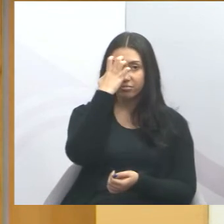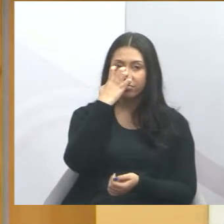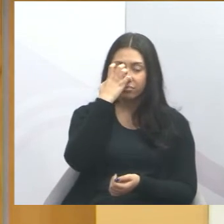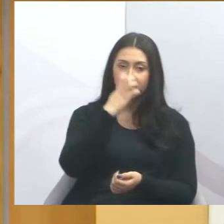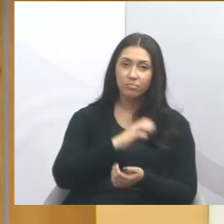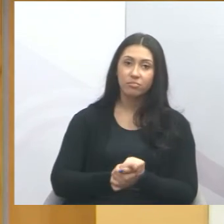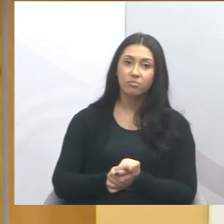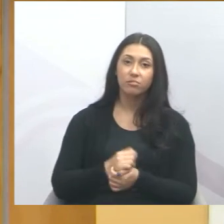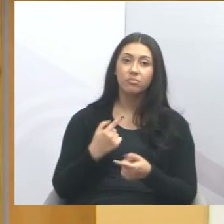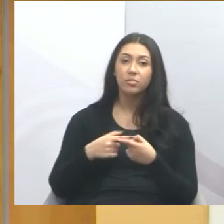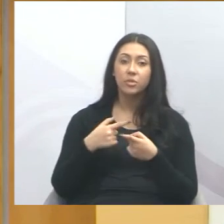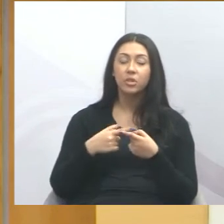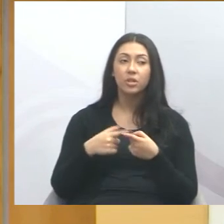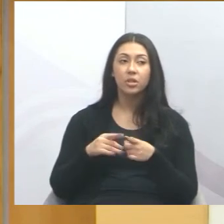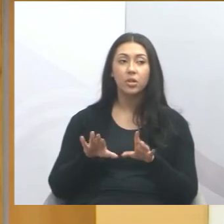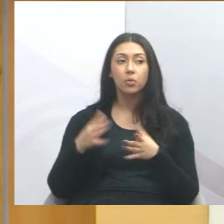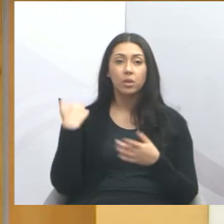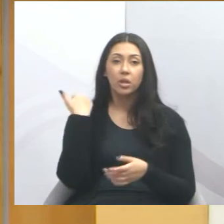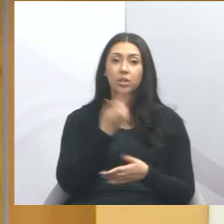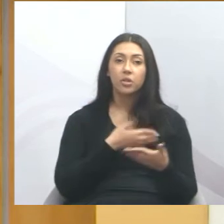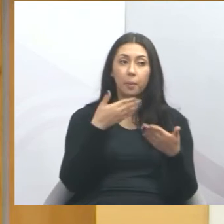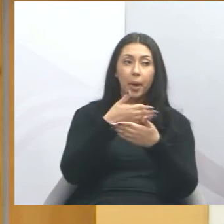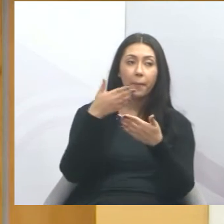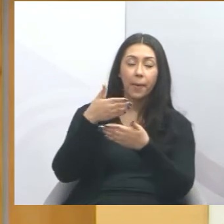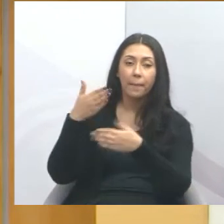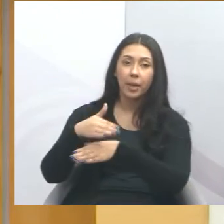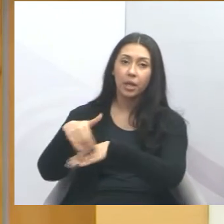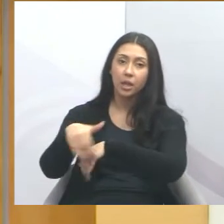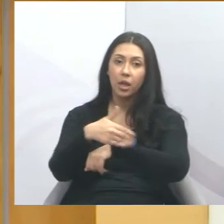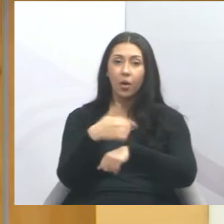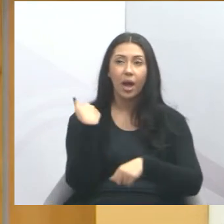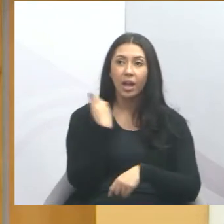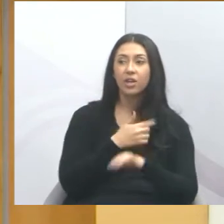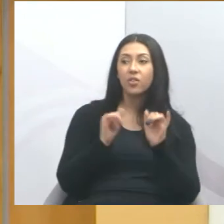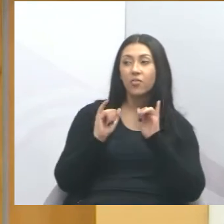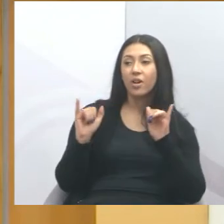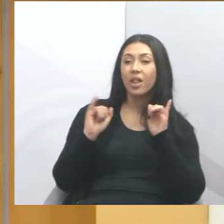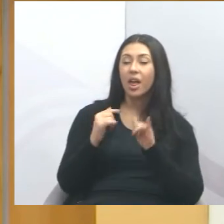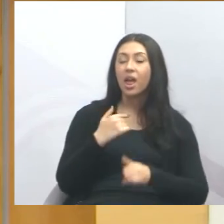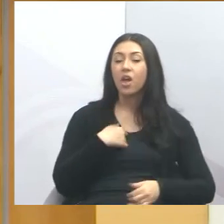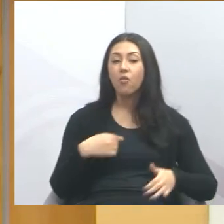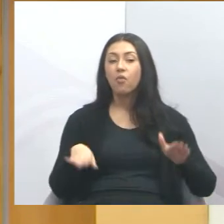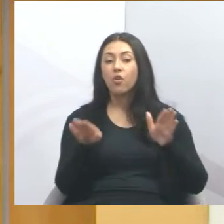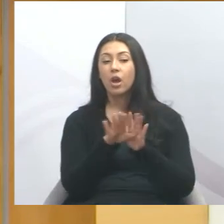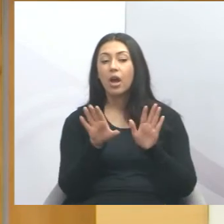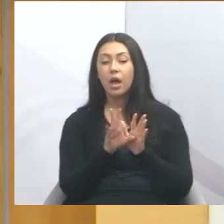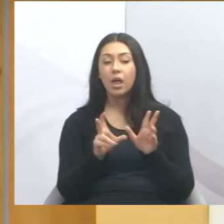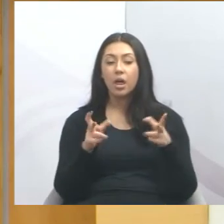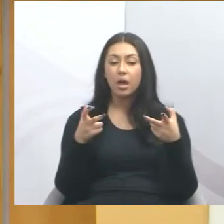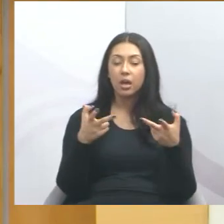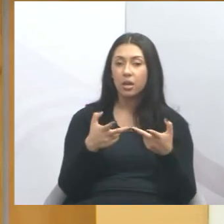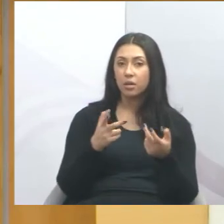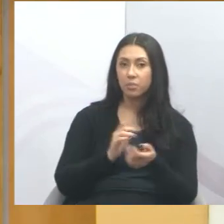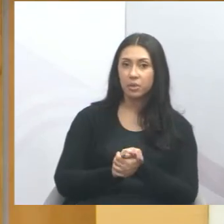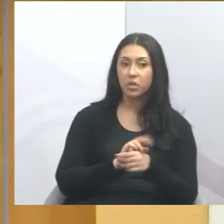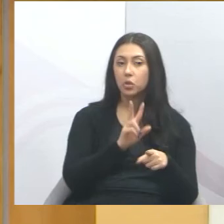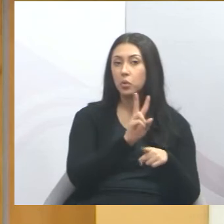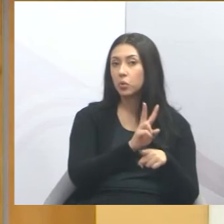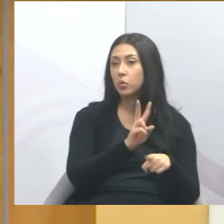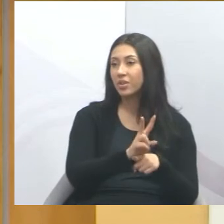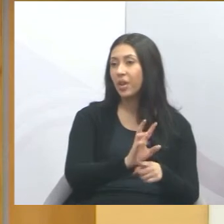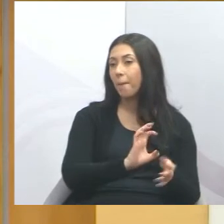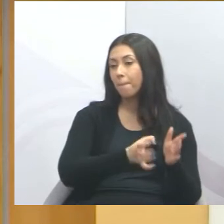séria, porque quando a gente sai na rua, a gente não diz para as pessoas que nós vamos chegar aqui na câmara, e defender a